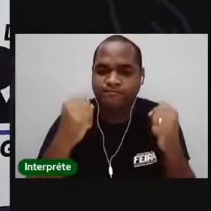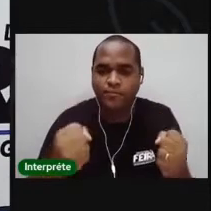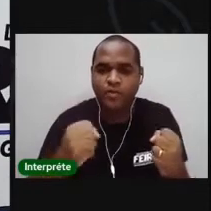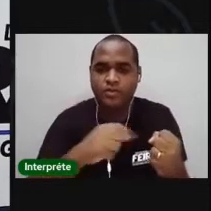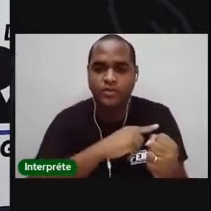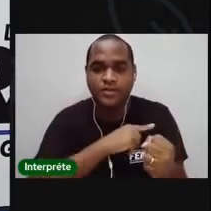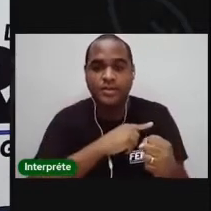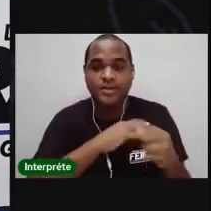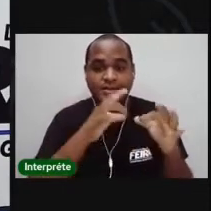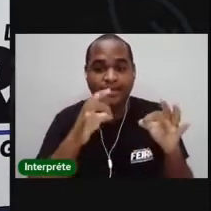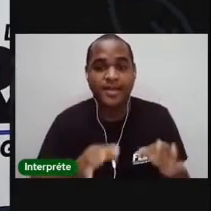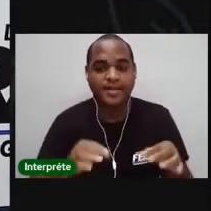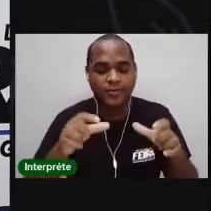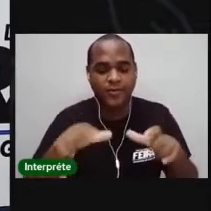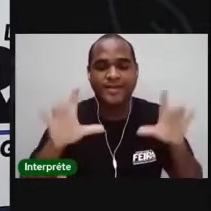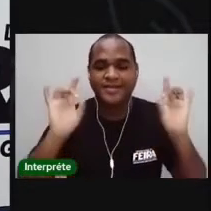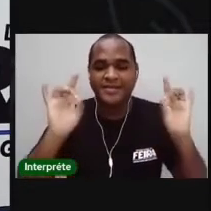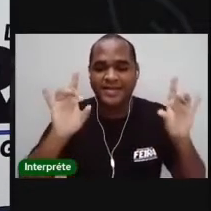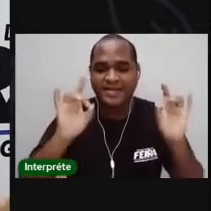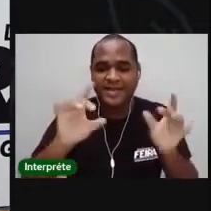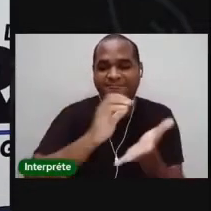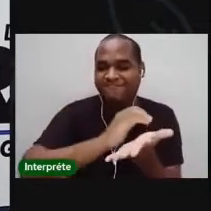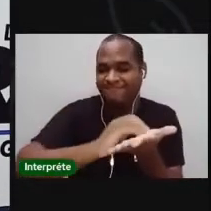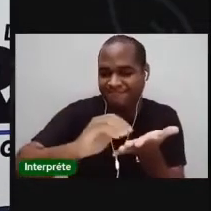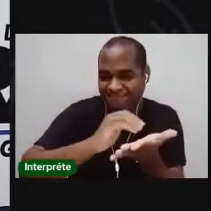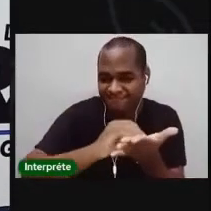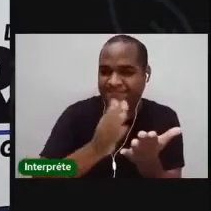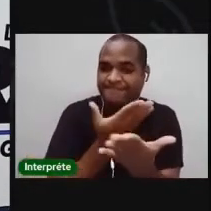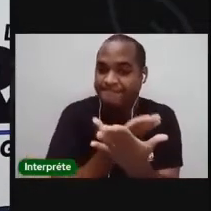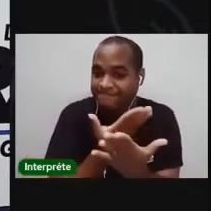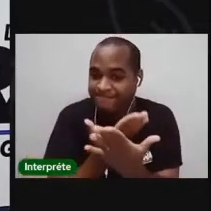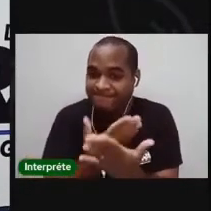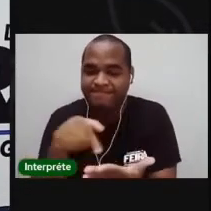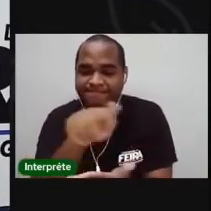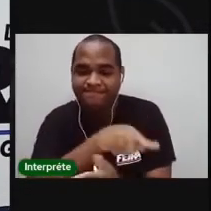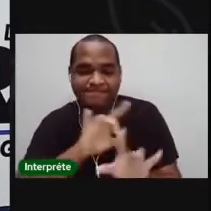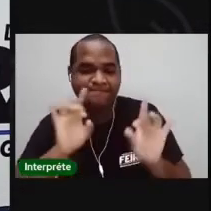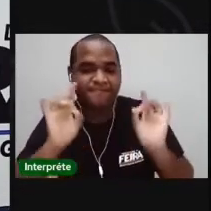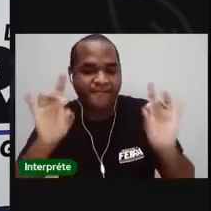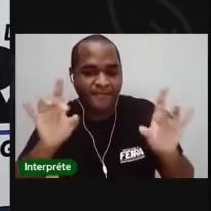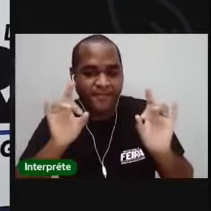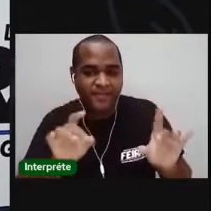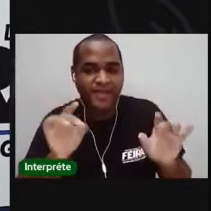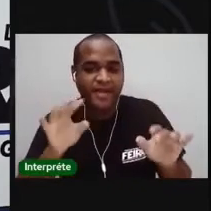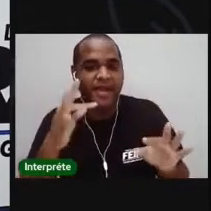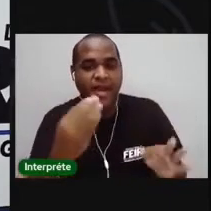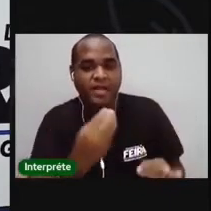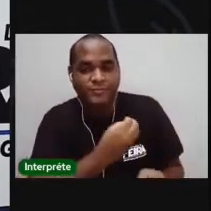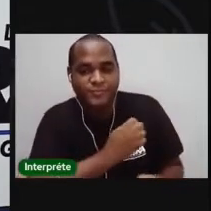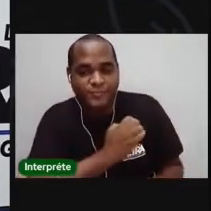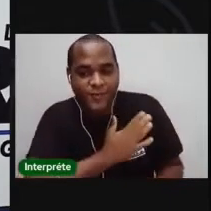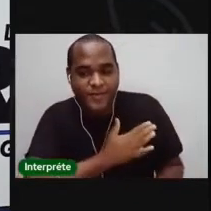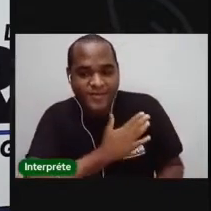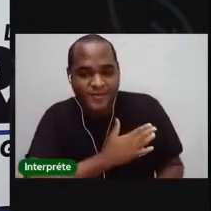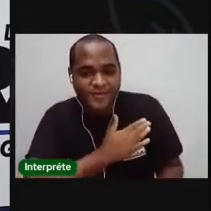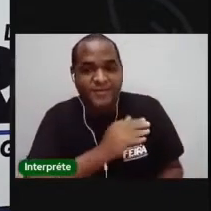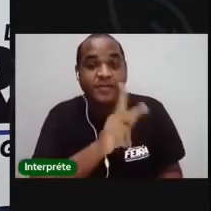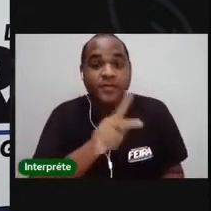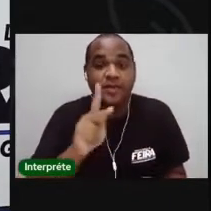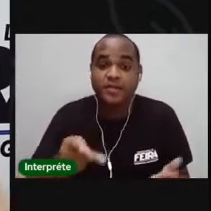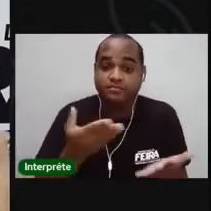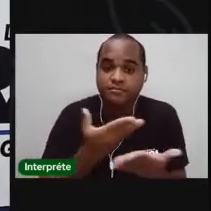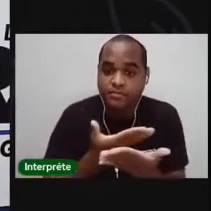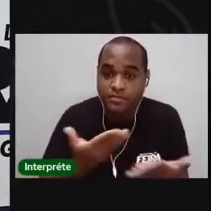um lugar especial na Secretaria de Educação. E têm um lugar especial no coração dos professores. Então,